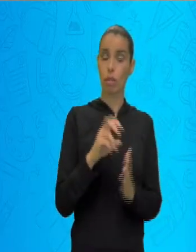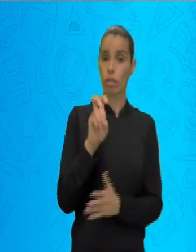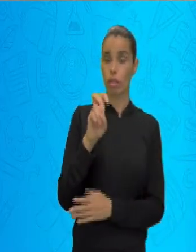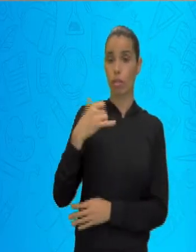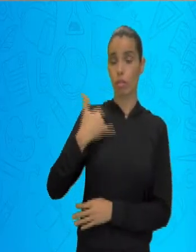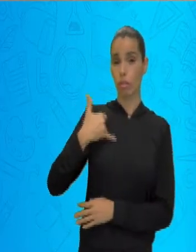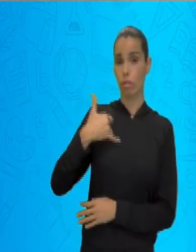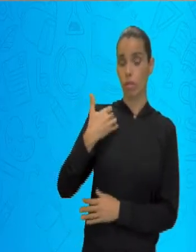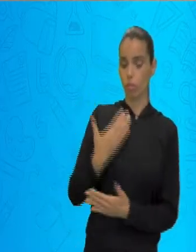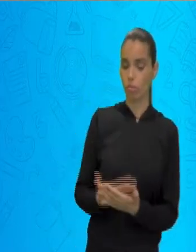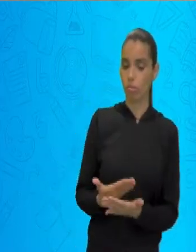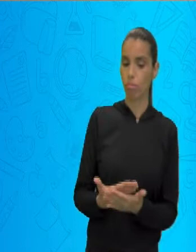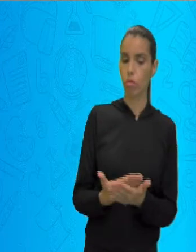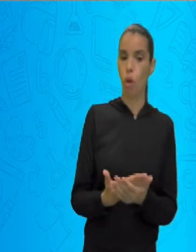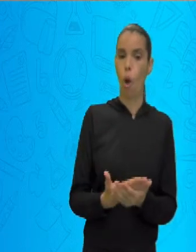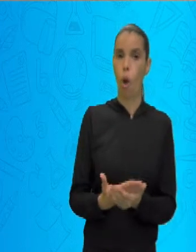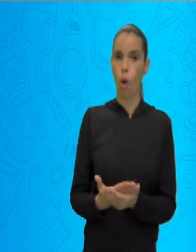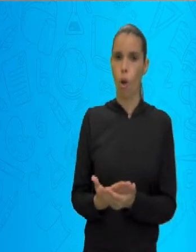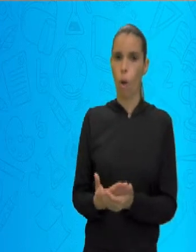única sala.